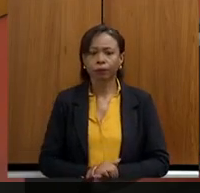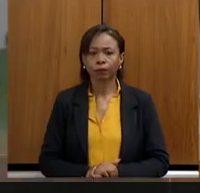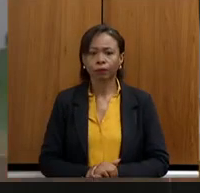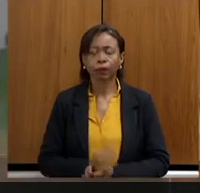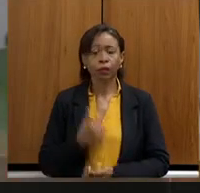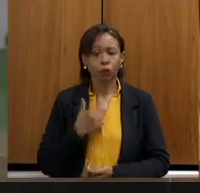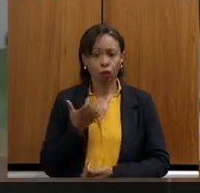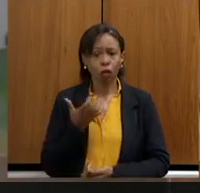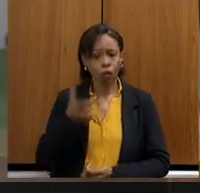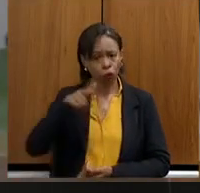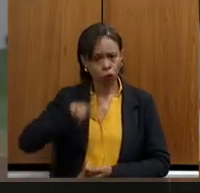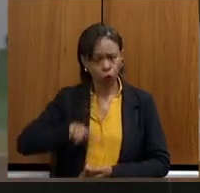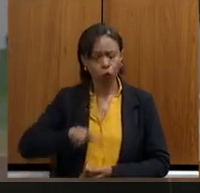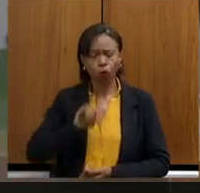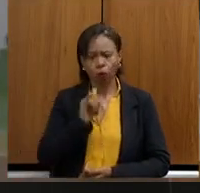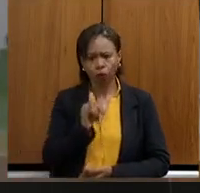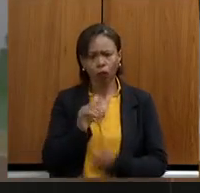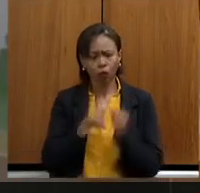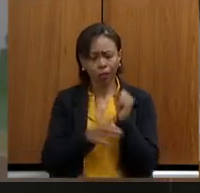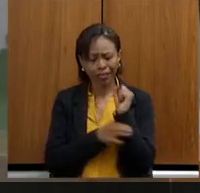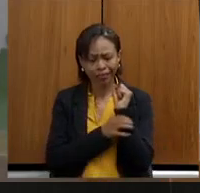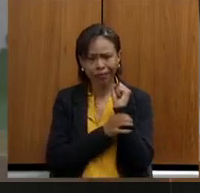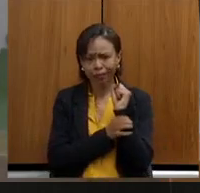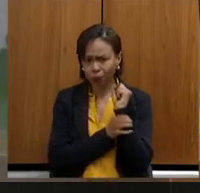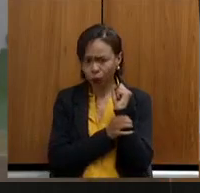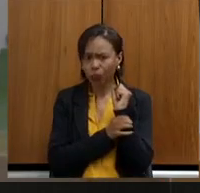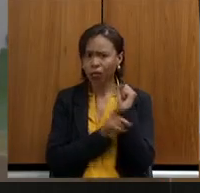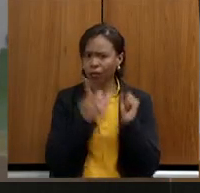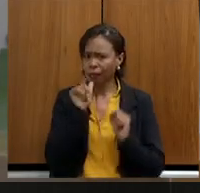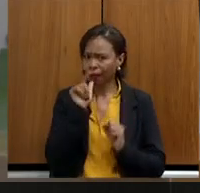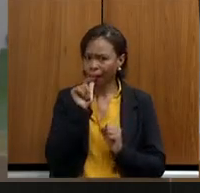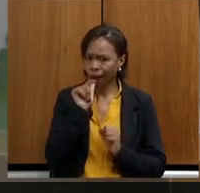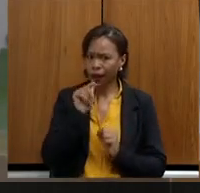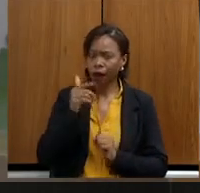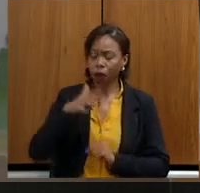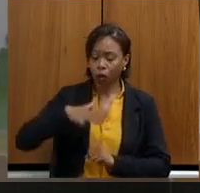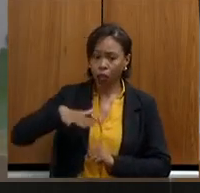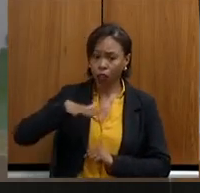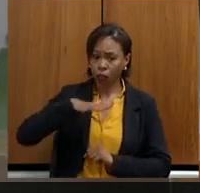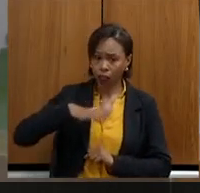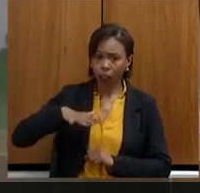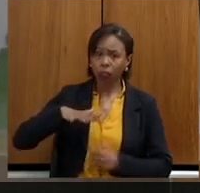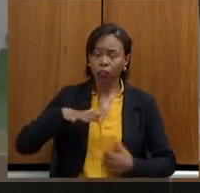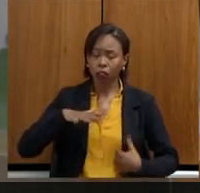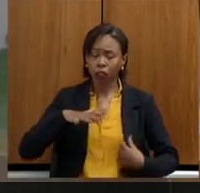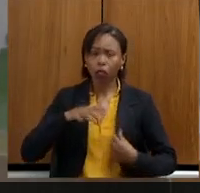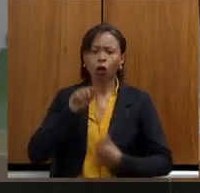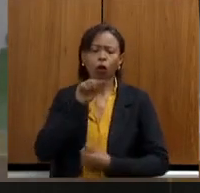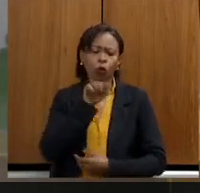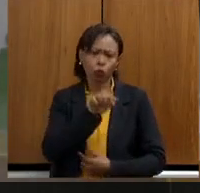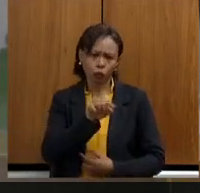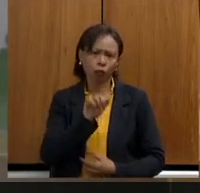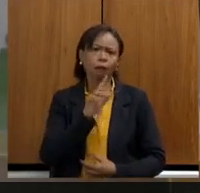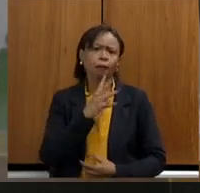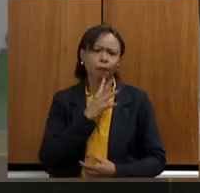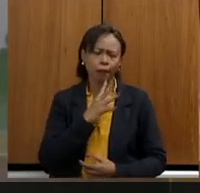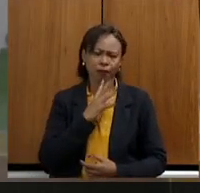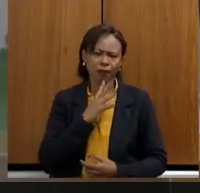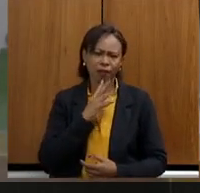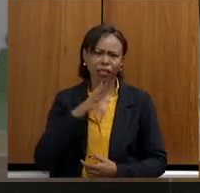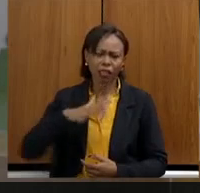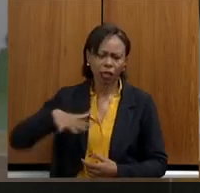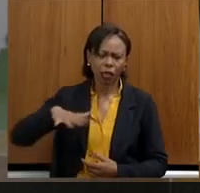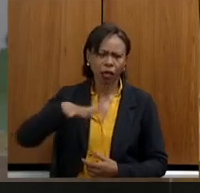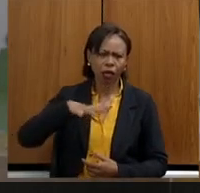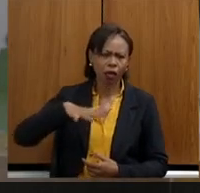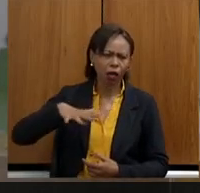essa questão da segurança hídrica da nossa região. A senhora que conhece muito bem, é uma região muito